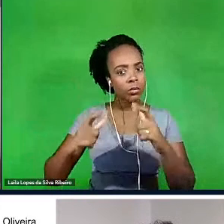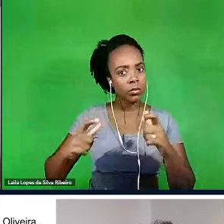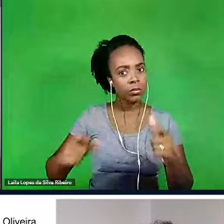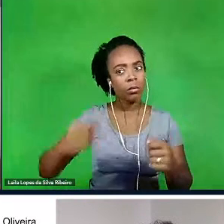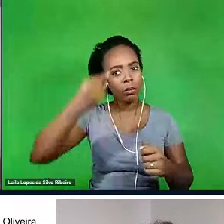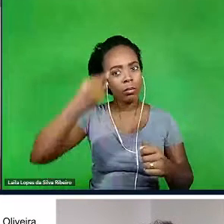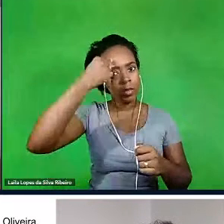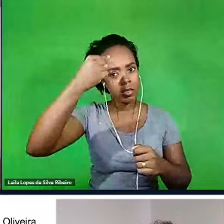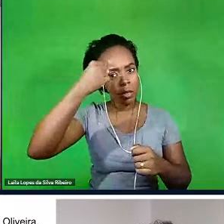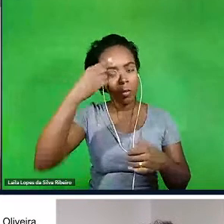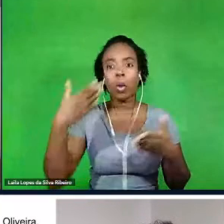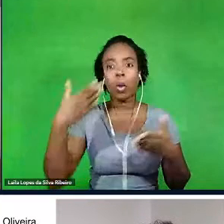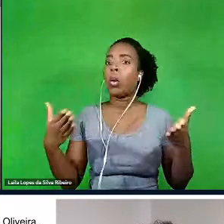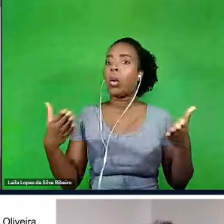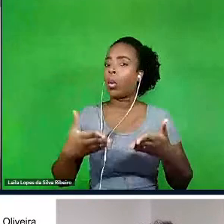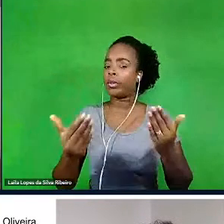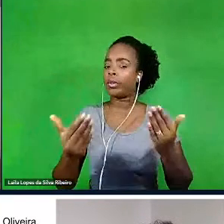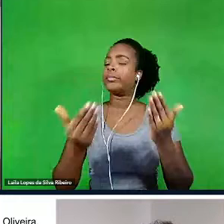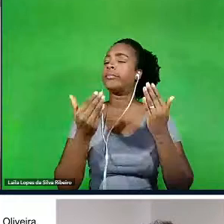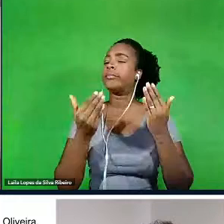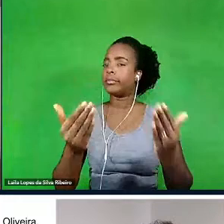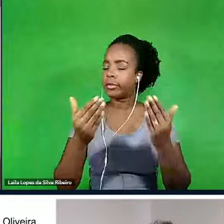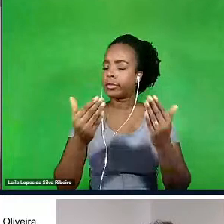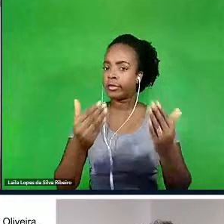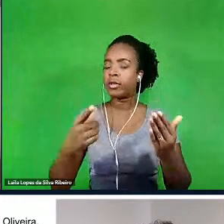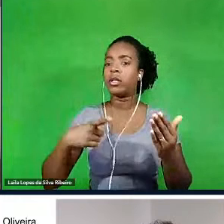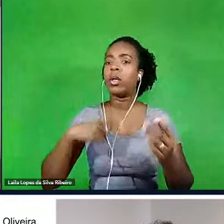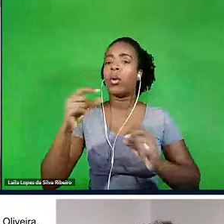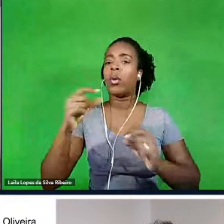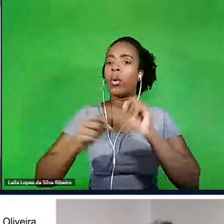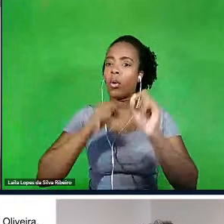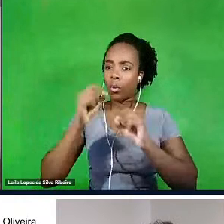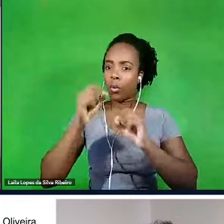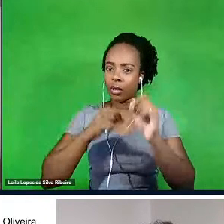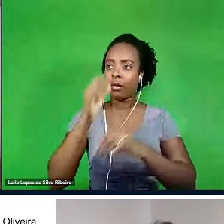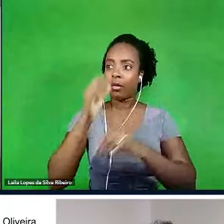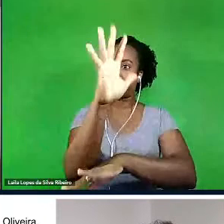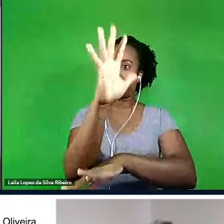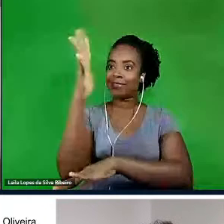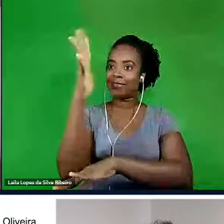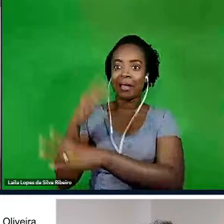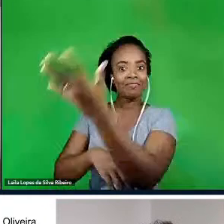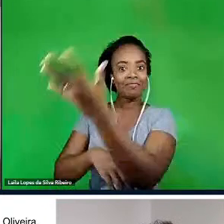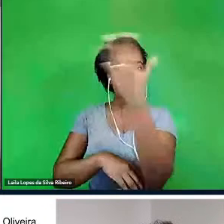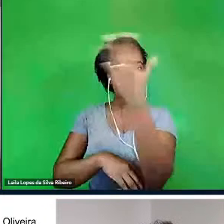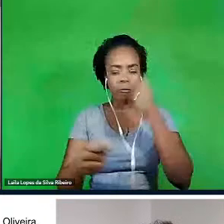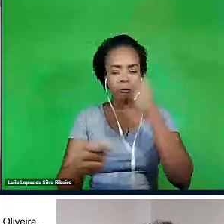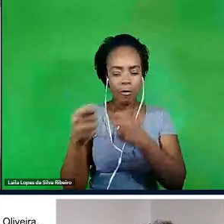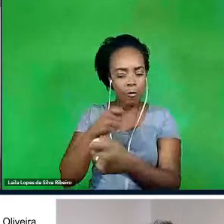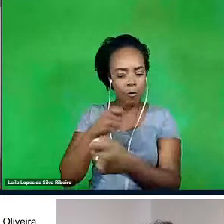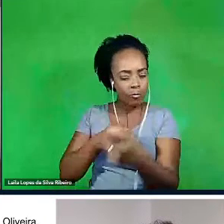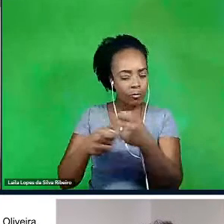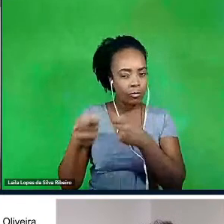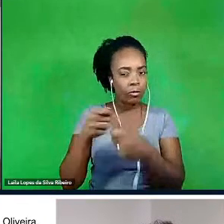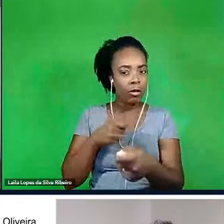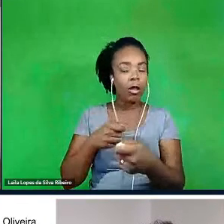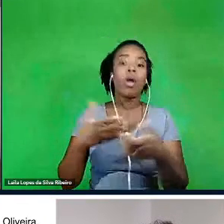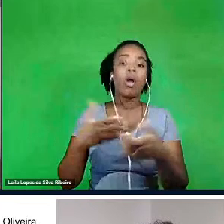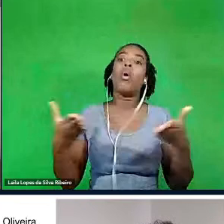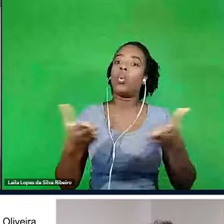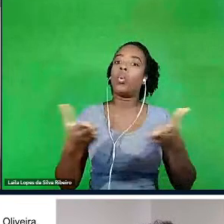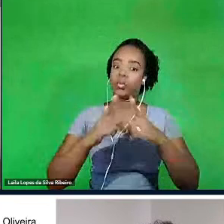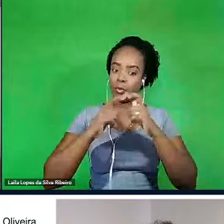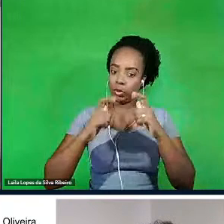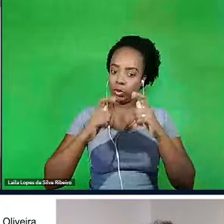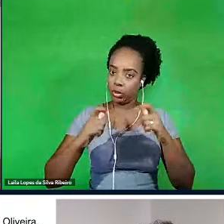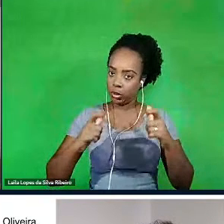mas de ter um certo domínio sobre a natureza. Hoje, isso é colocado em dúvida a partir